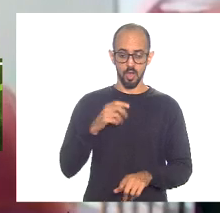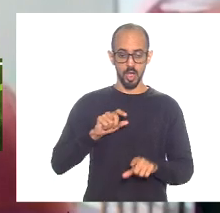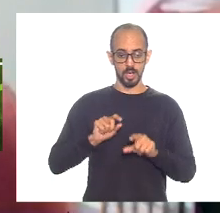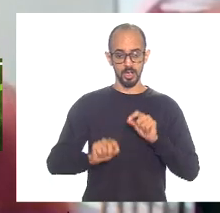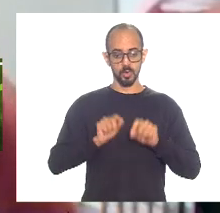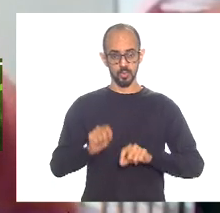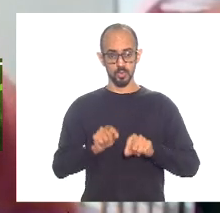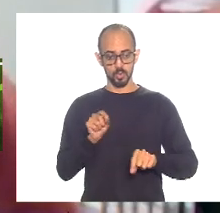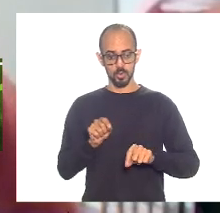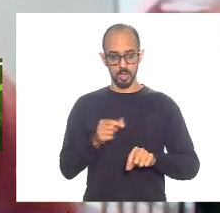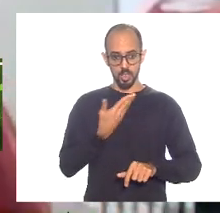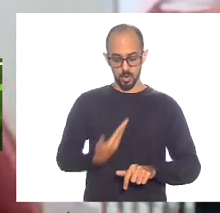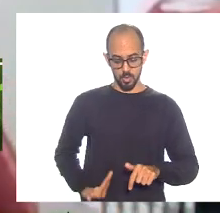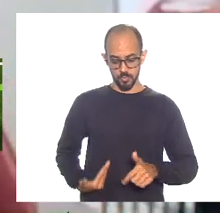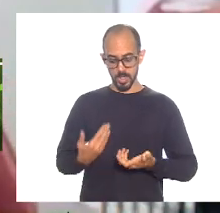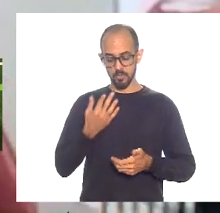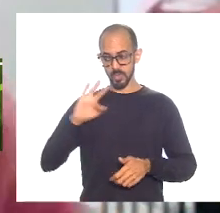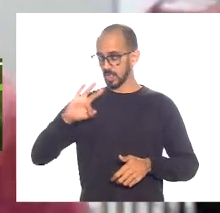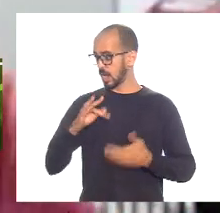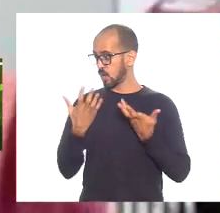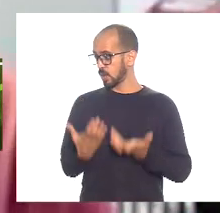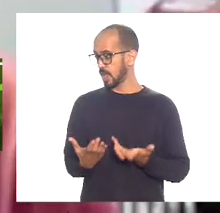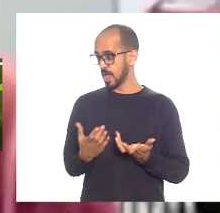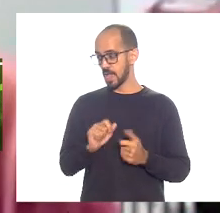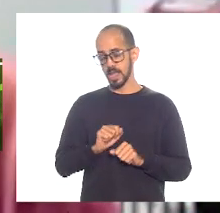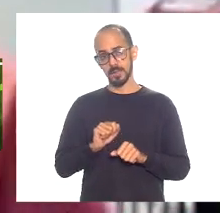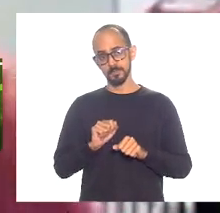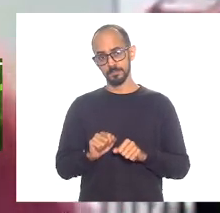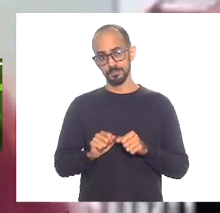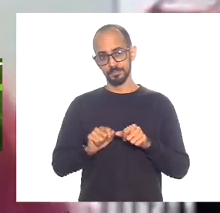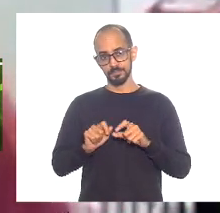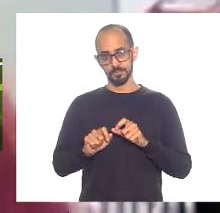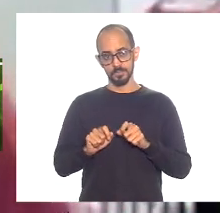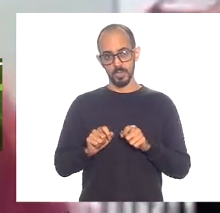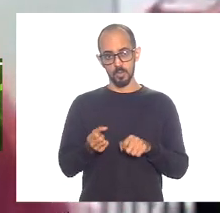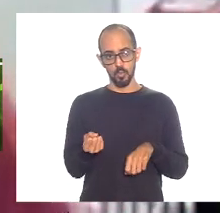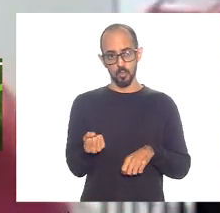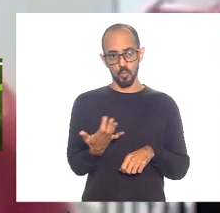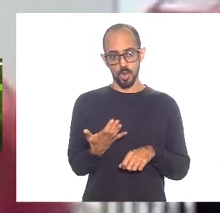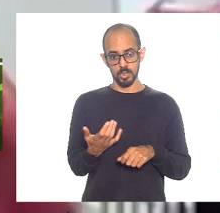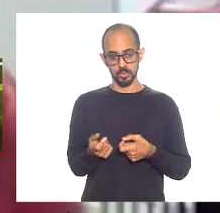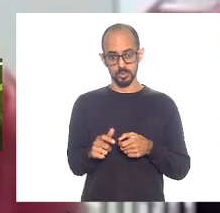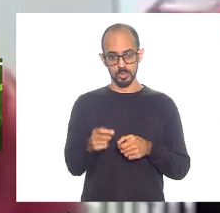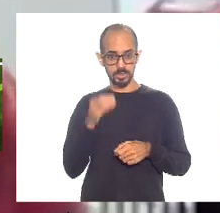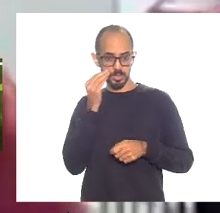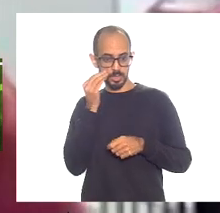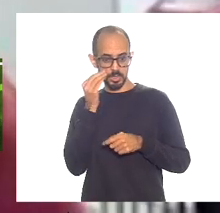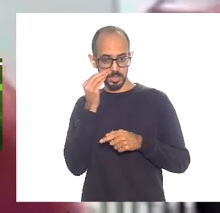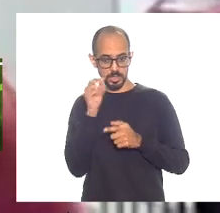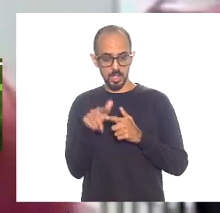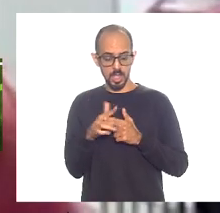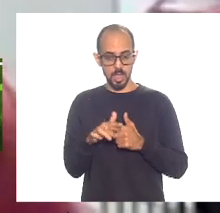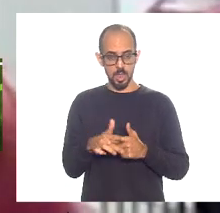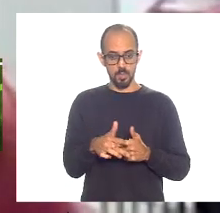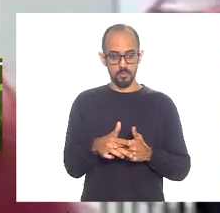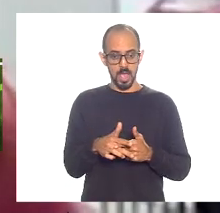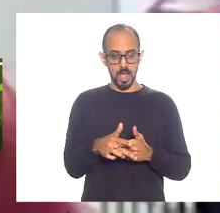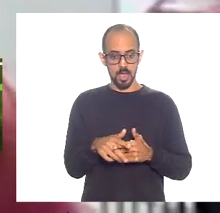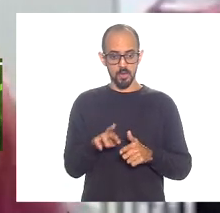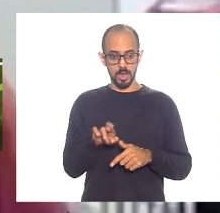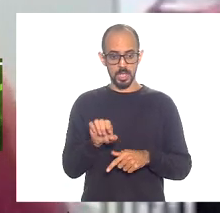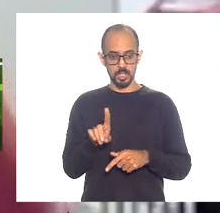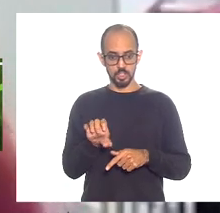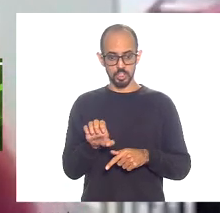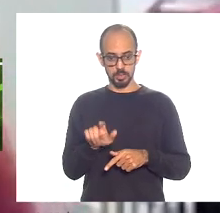colocando está querendo que ao renovar o regime de recuperação fiscal nos novos termos a gente